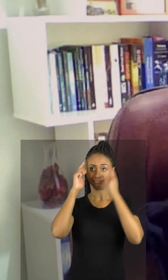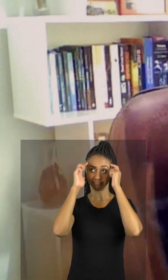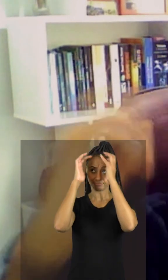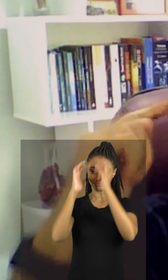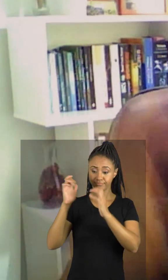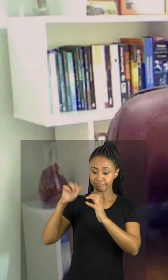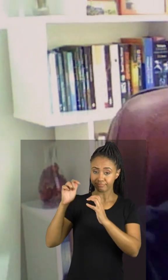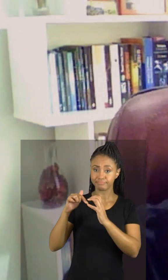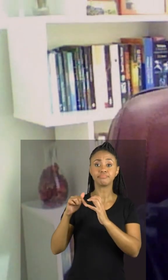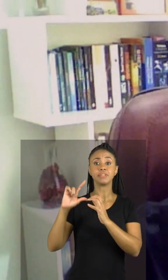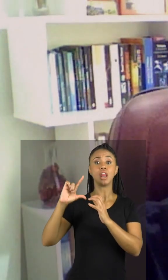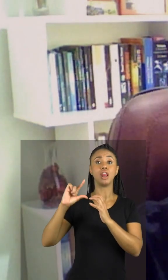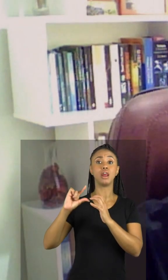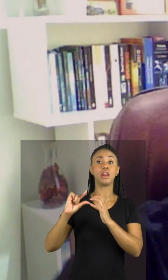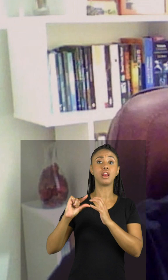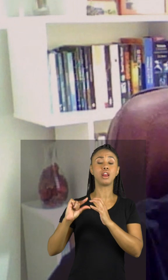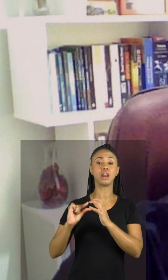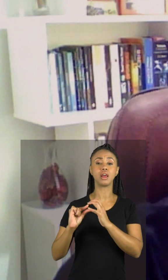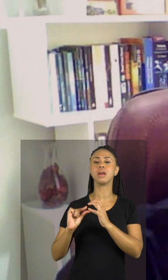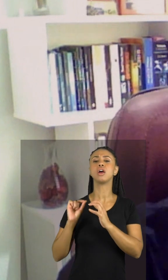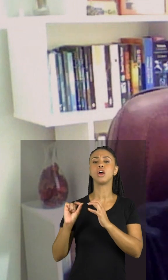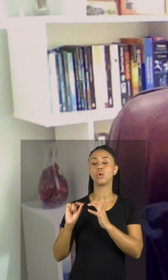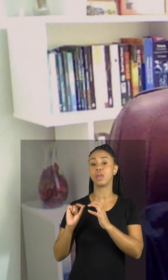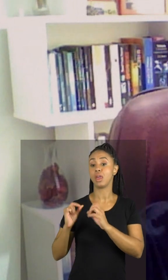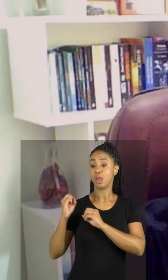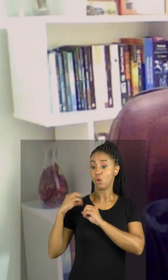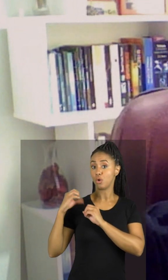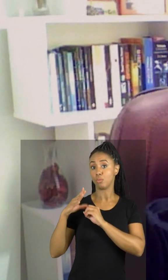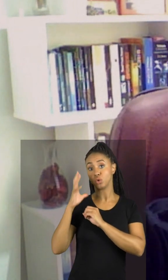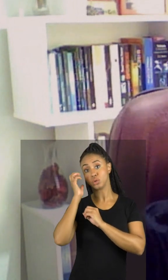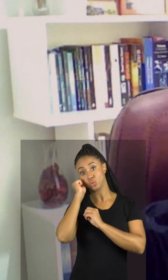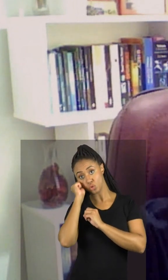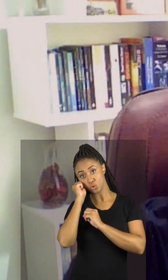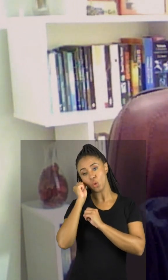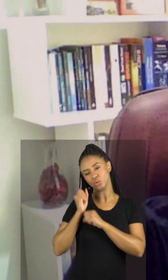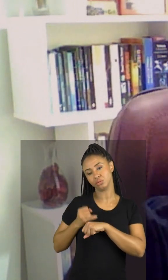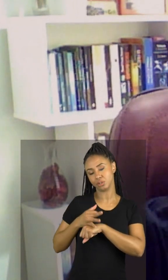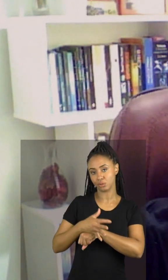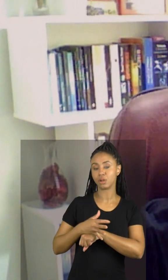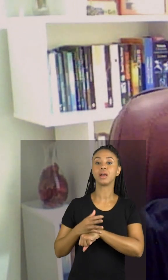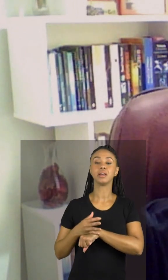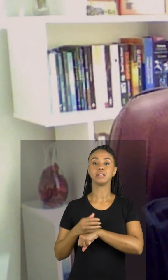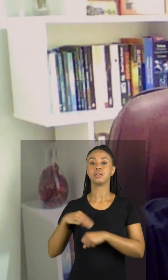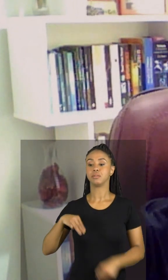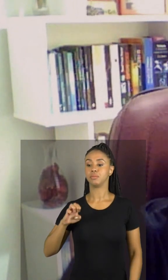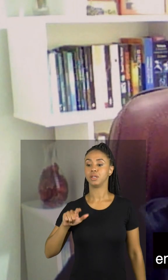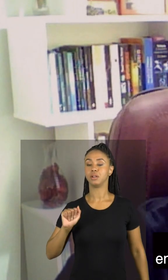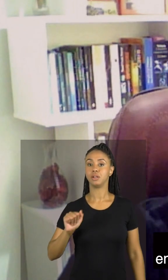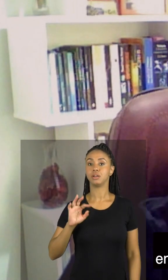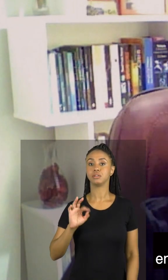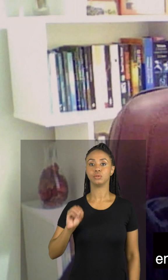pineal, que está no nosso cérebro, essa glândula que produz esse hormônio, que é o hormônio da noite, que é a melatonina,